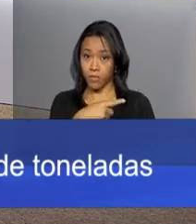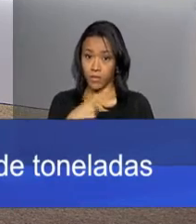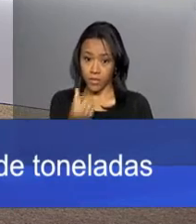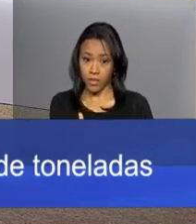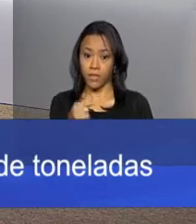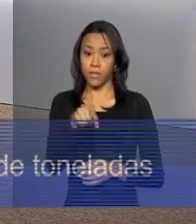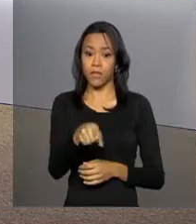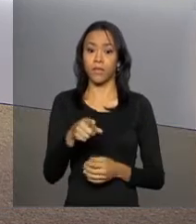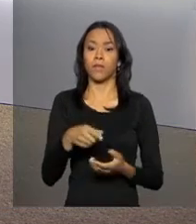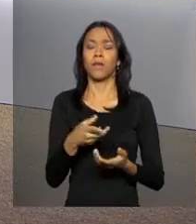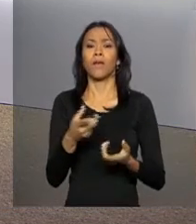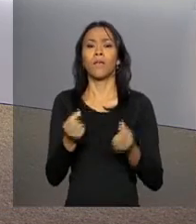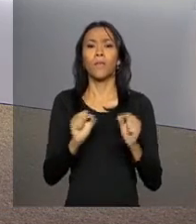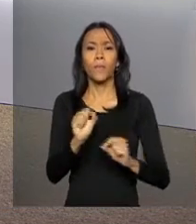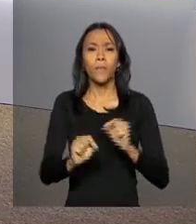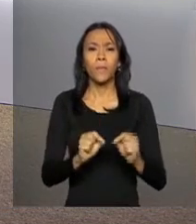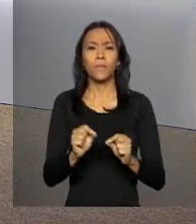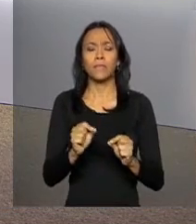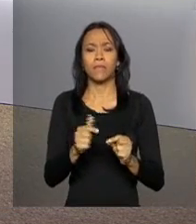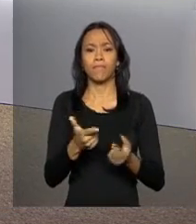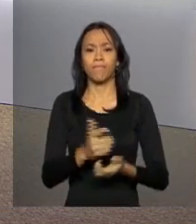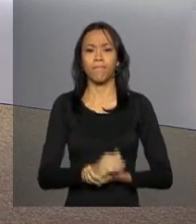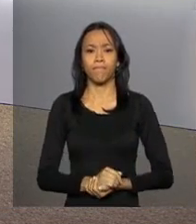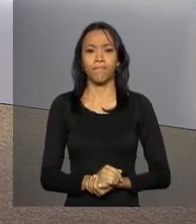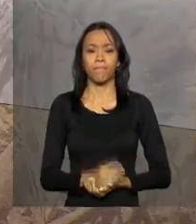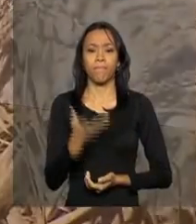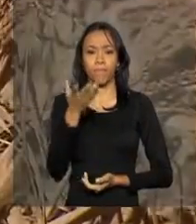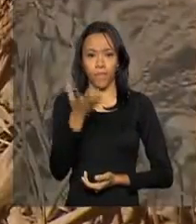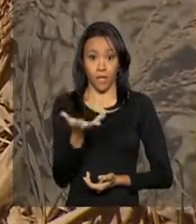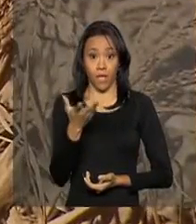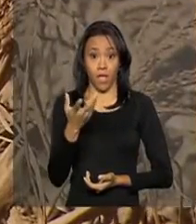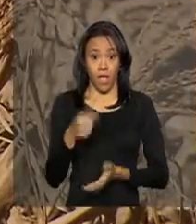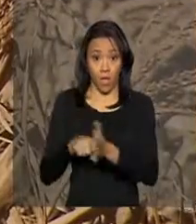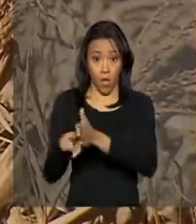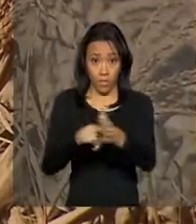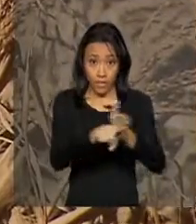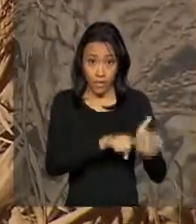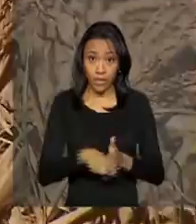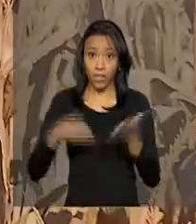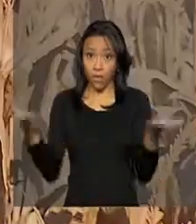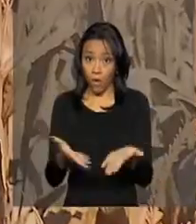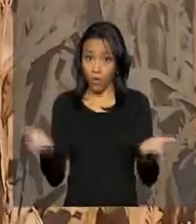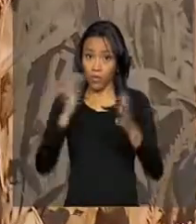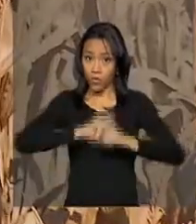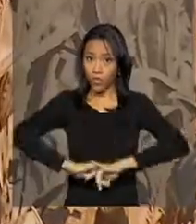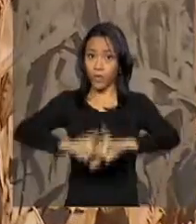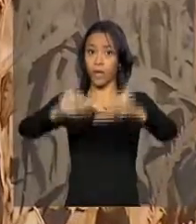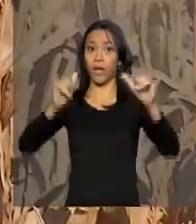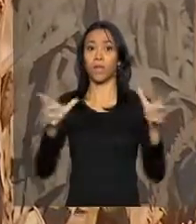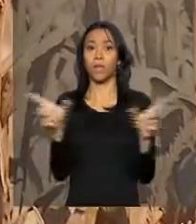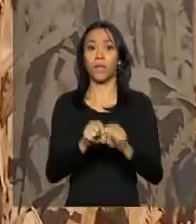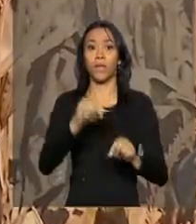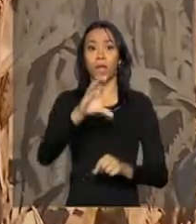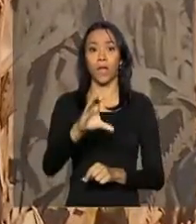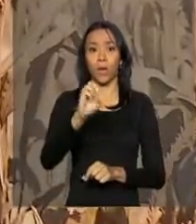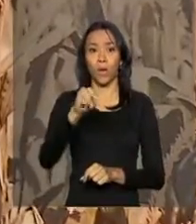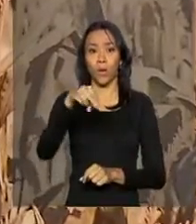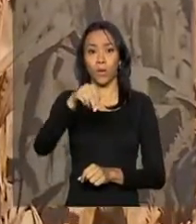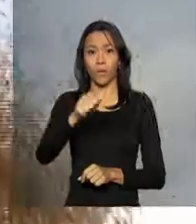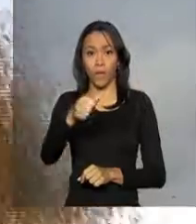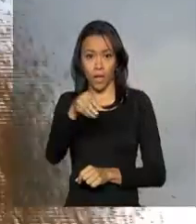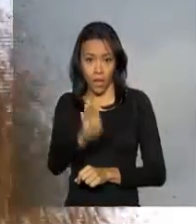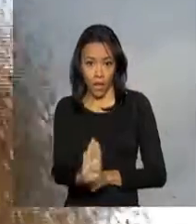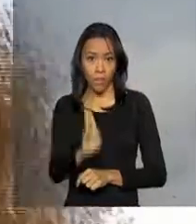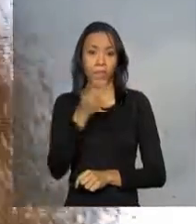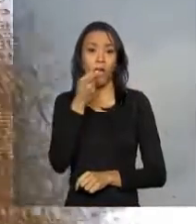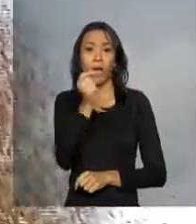,3 milhões de toneladas. Levantamento divulgado hoje pela Conab, a Companhia Nacional de Abastecimento,